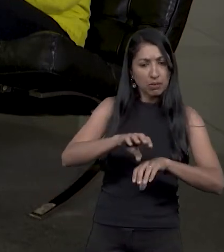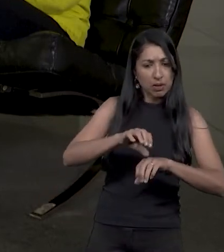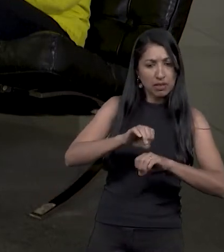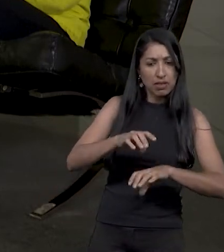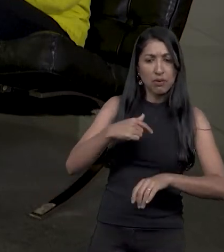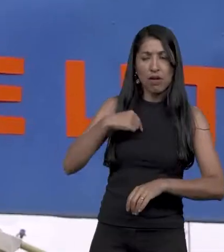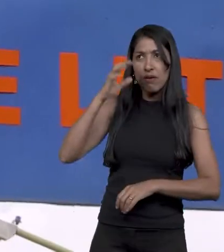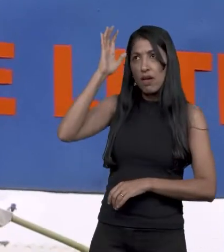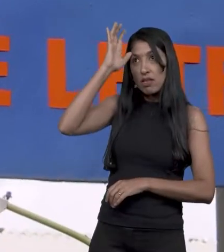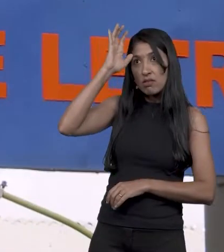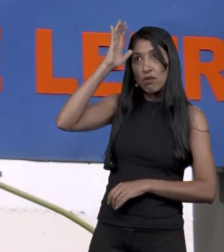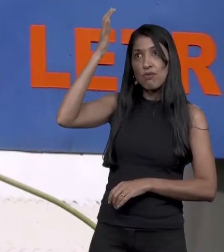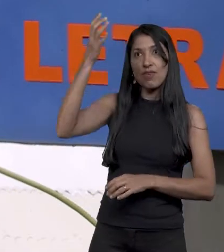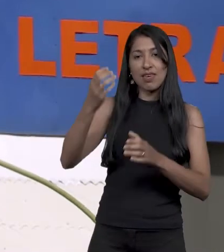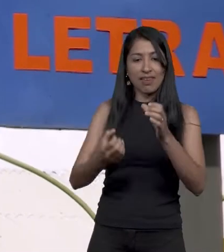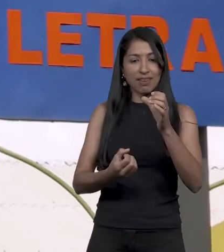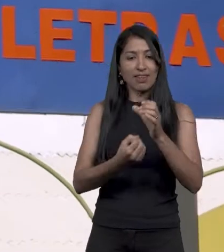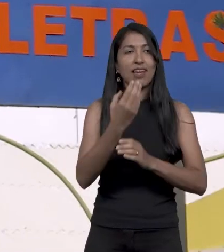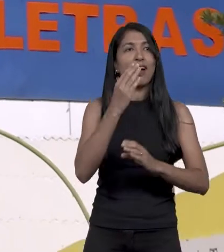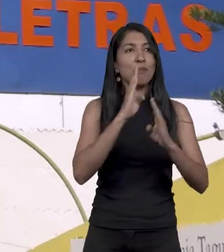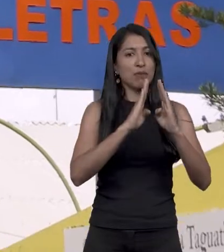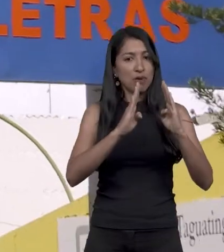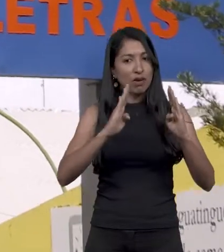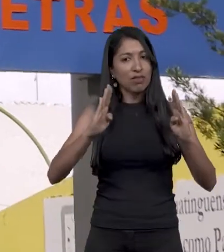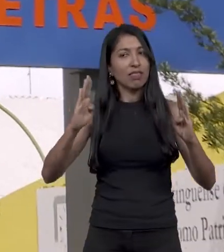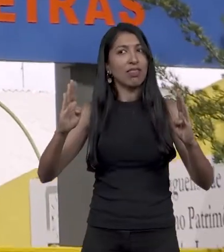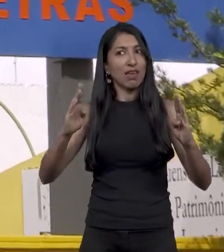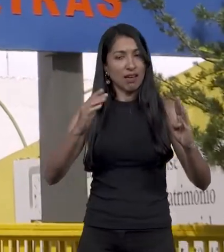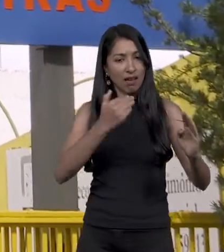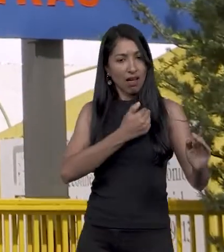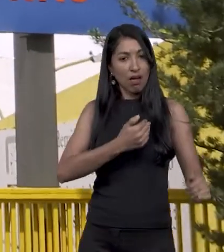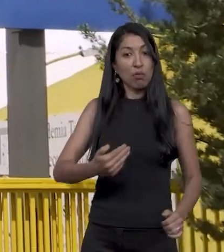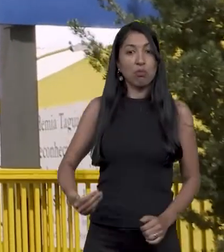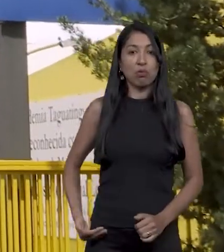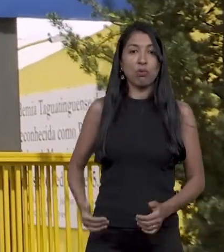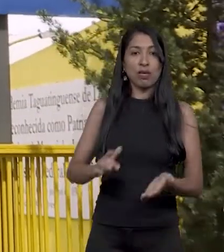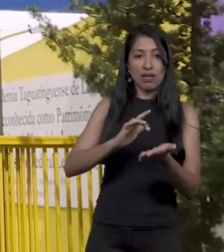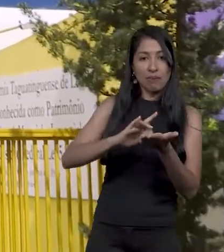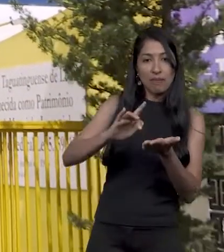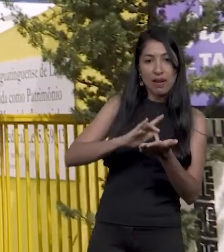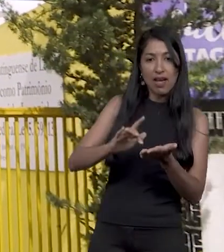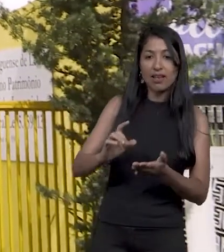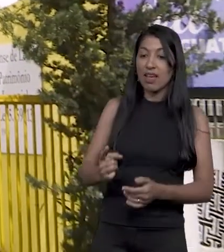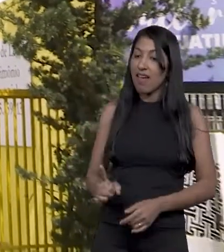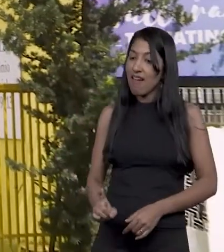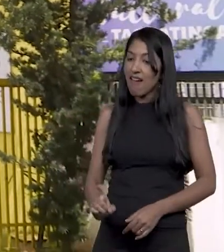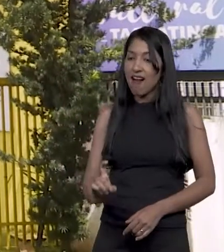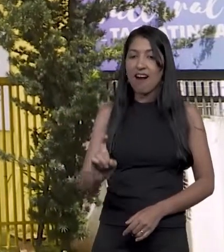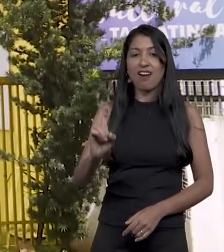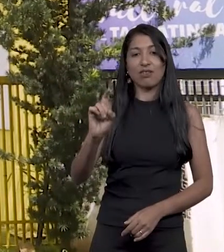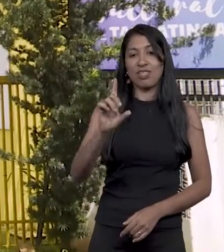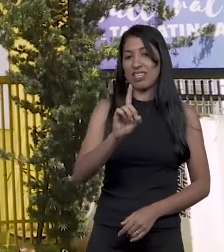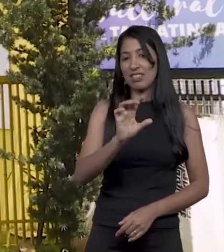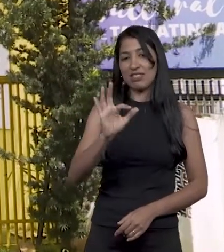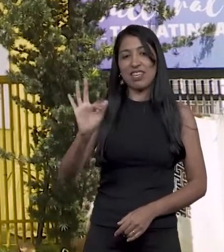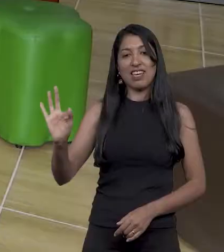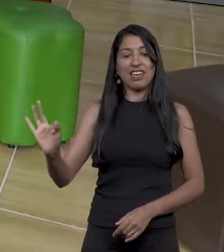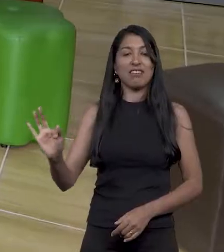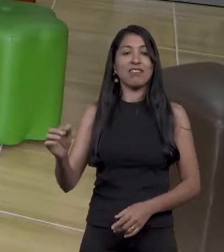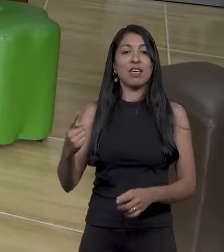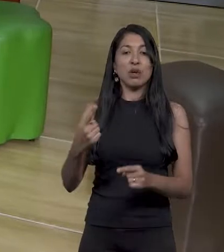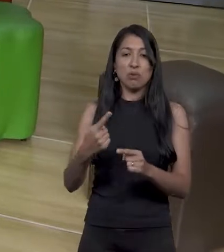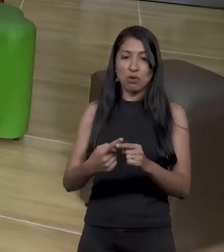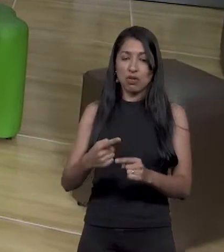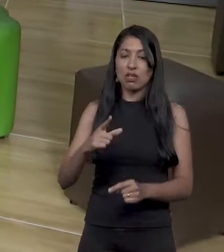eu resolvi criar a biblioteca pública braile. É a única pública braile do DF,